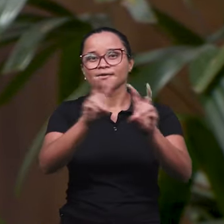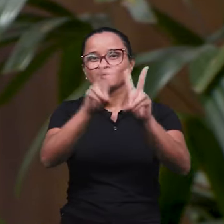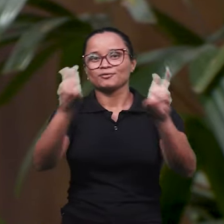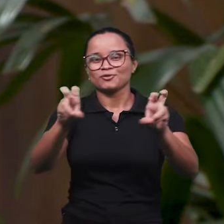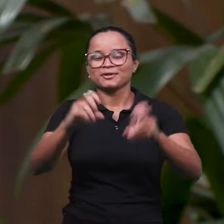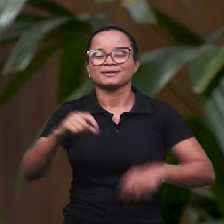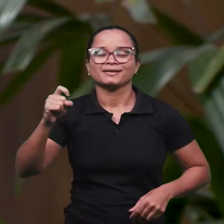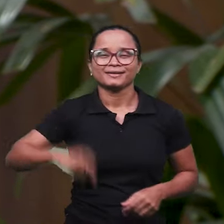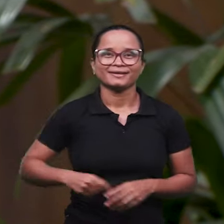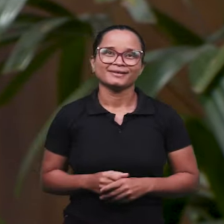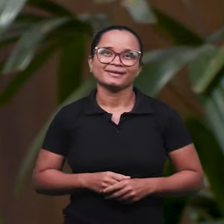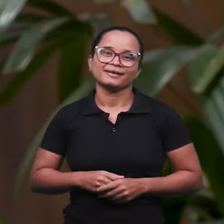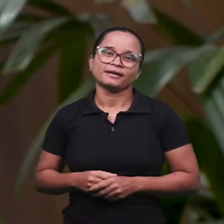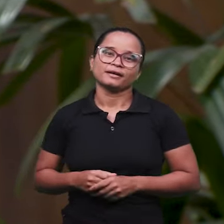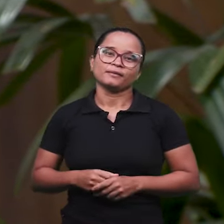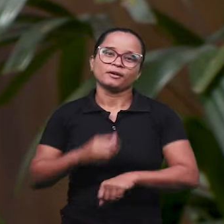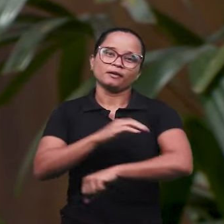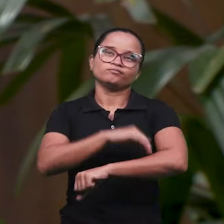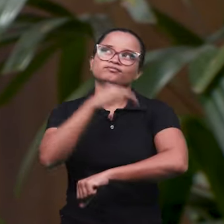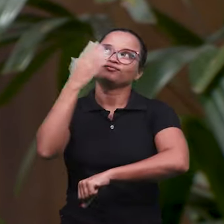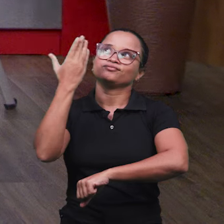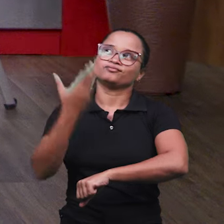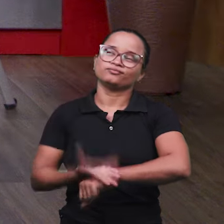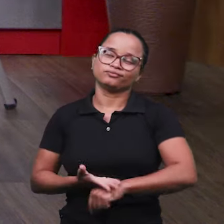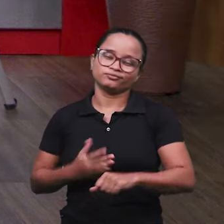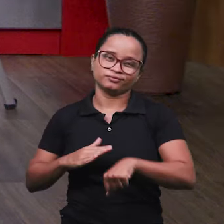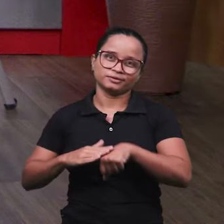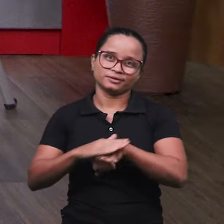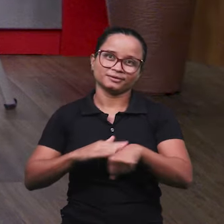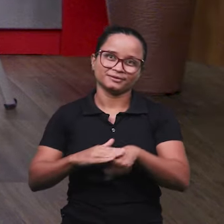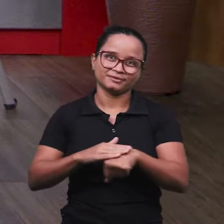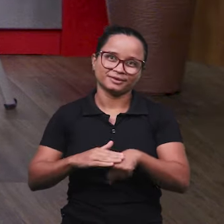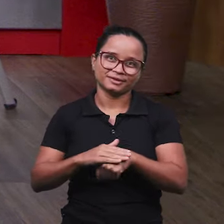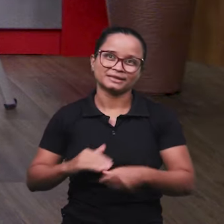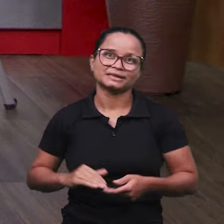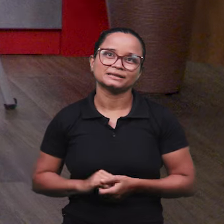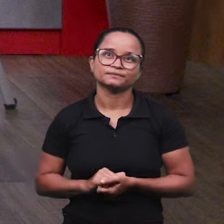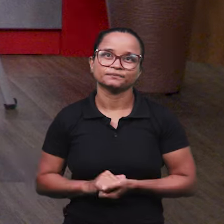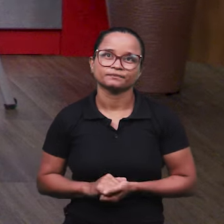aqui para ficar o dia inteiro. É É algo assim,